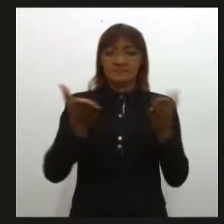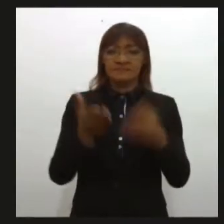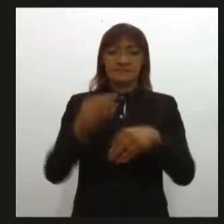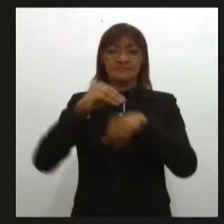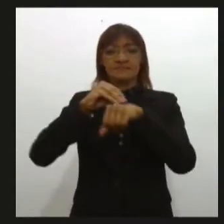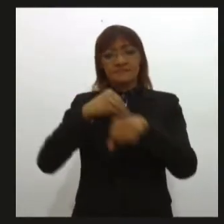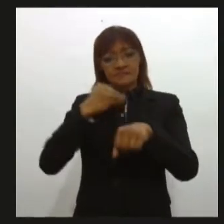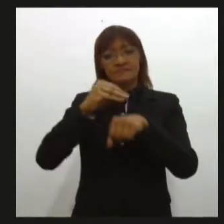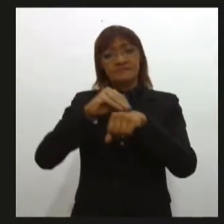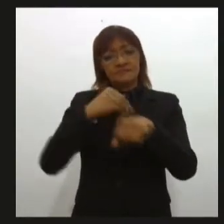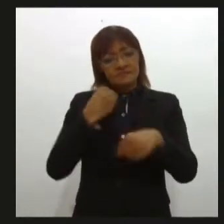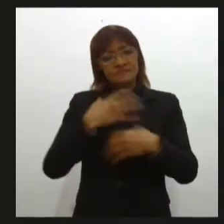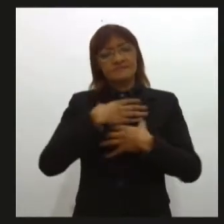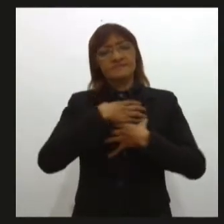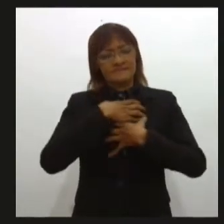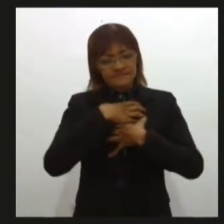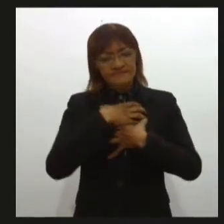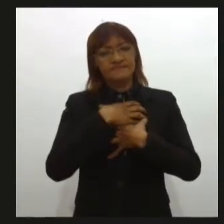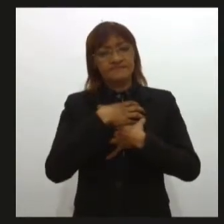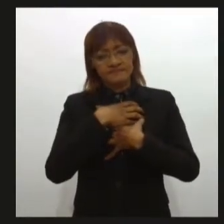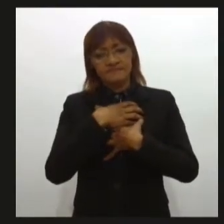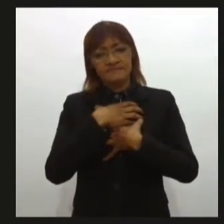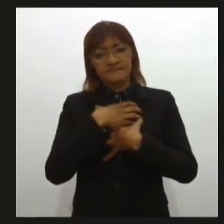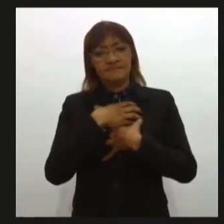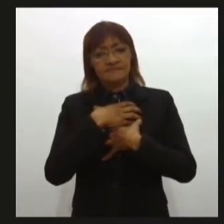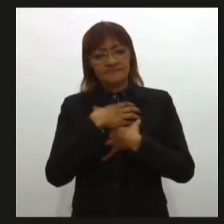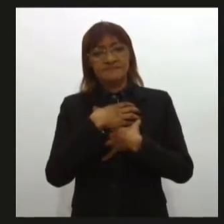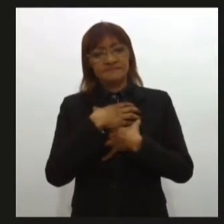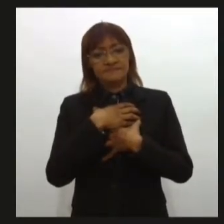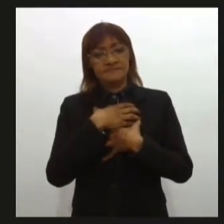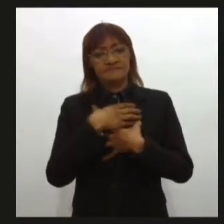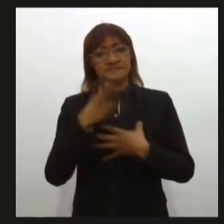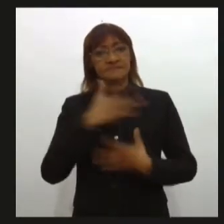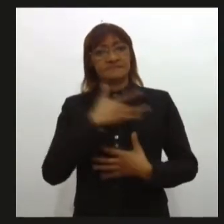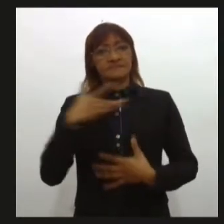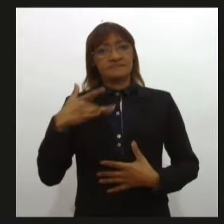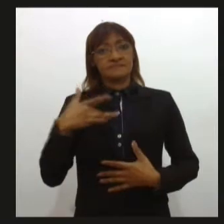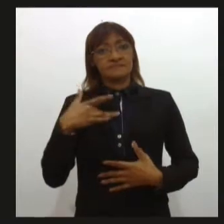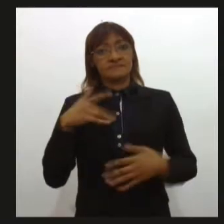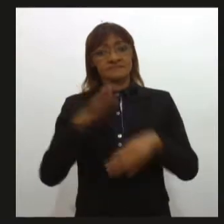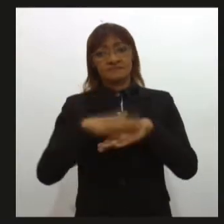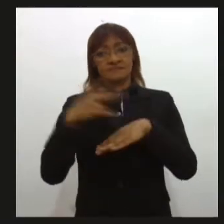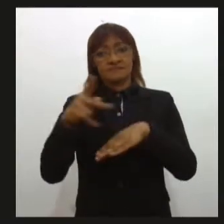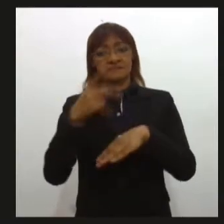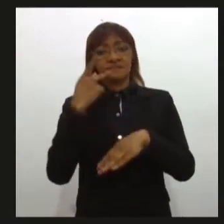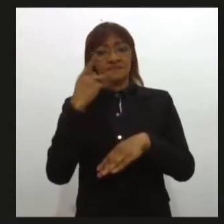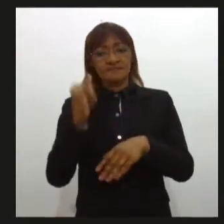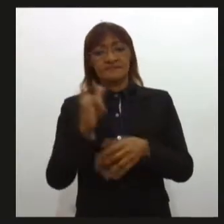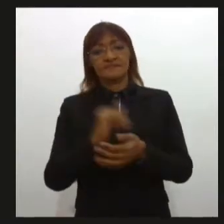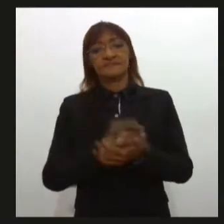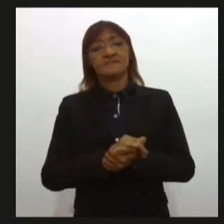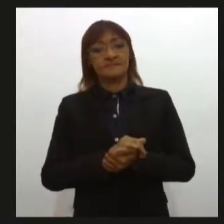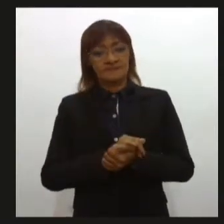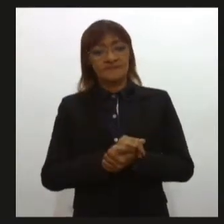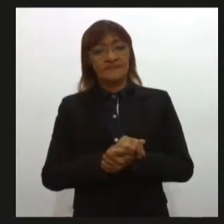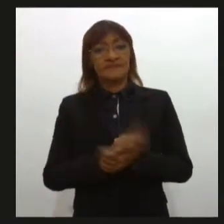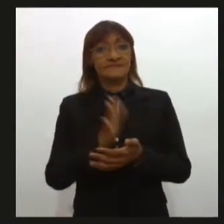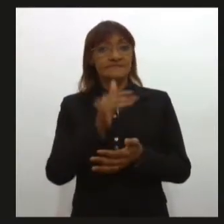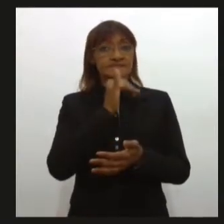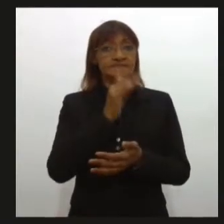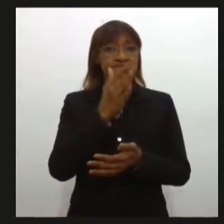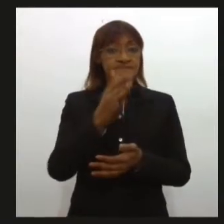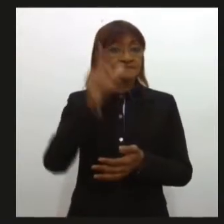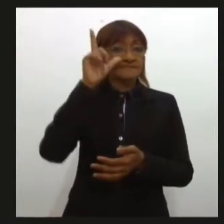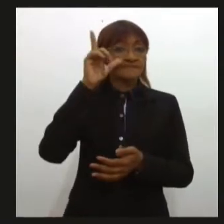agradeceu aos deputados pelas mensagens de incentivo pela saúde do seu pai, que foi diagnosticado com Covid-19. O